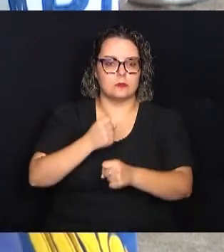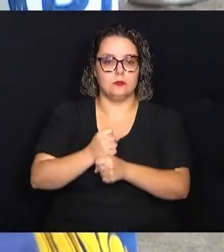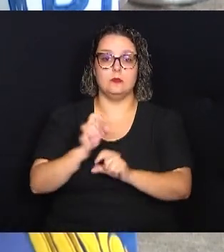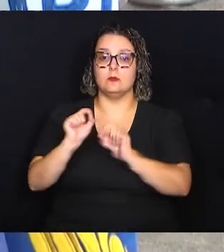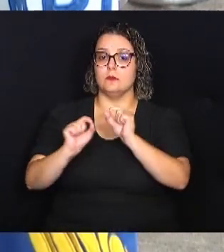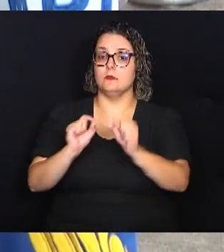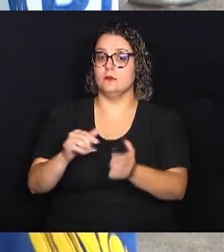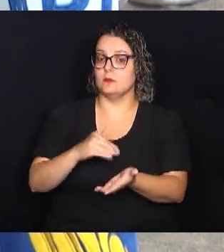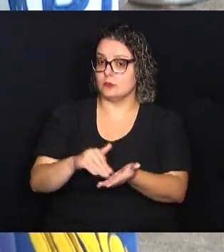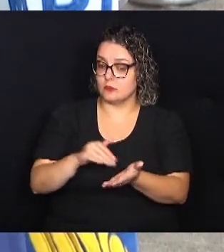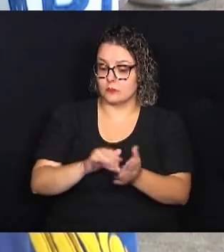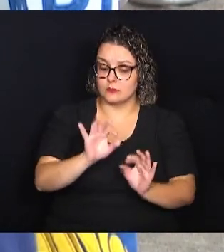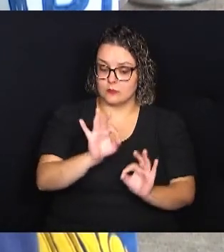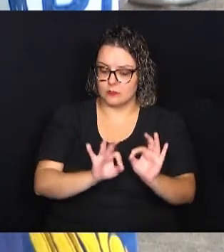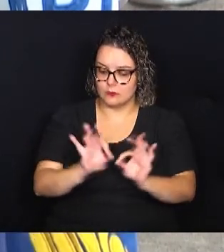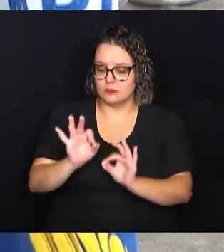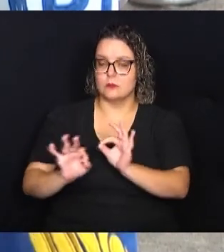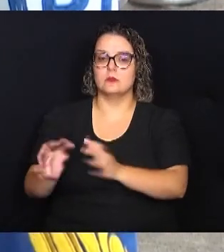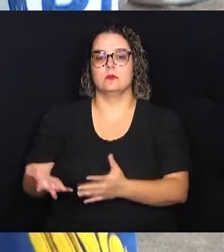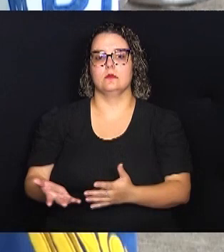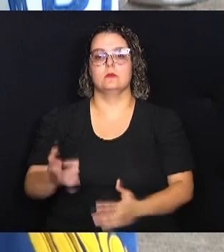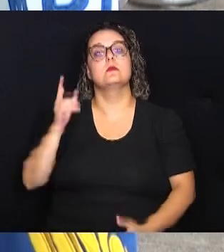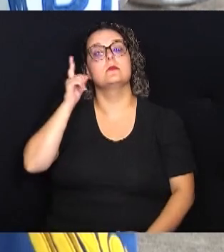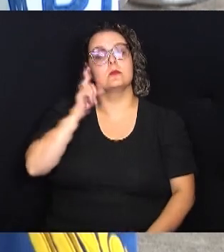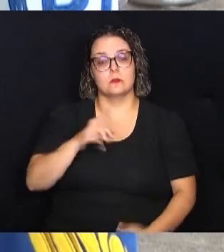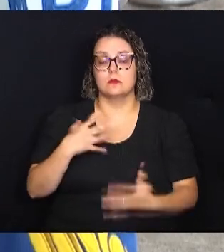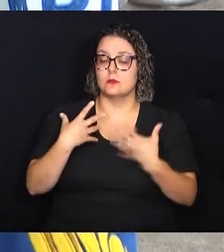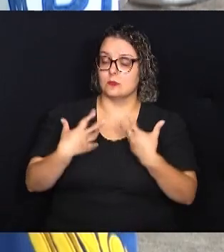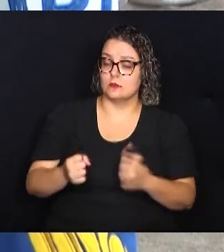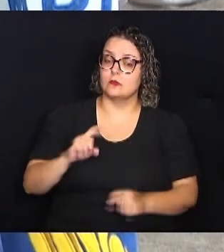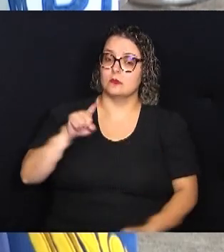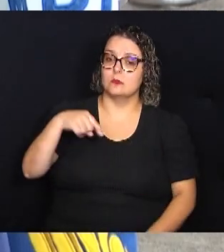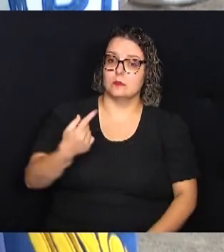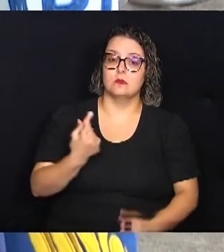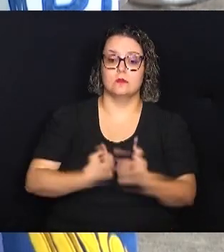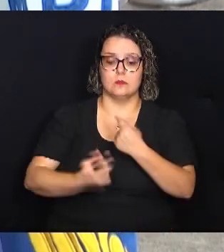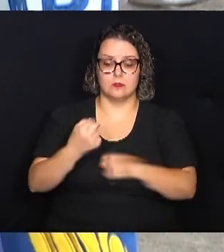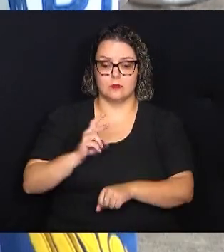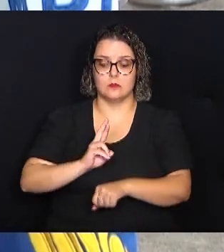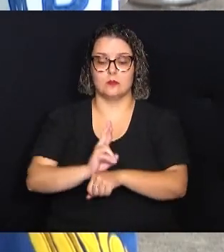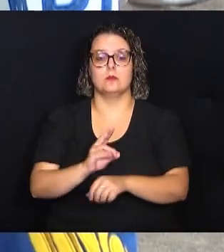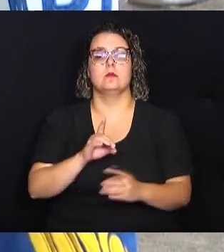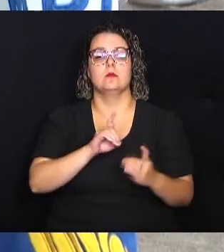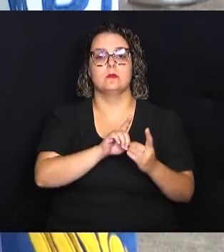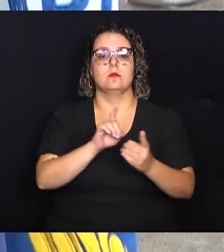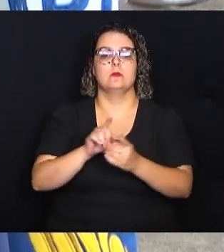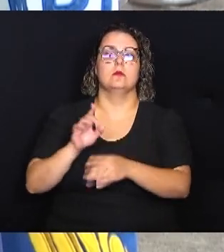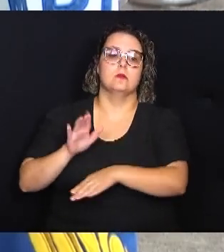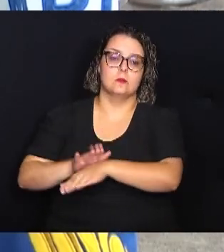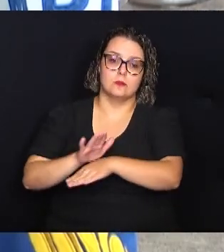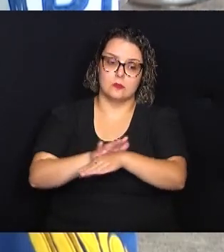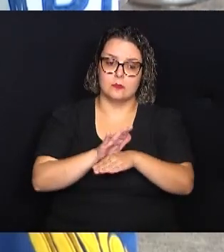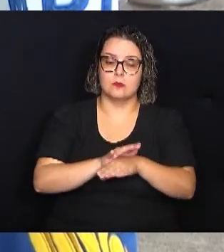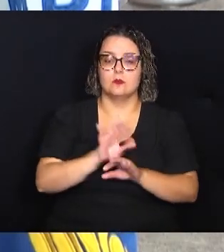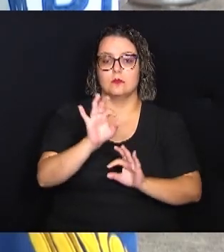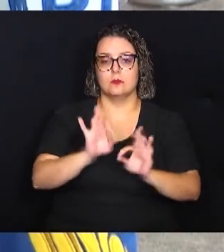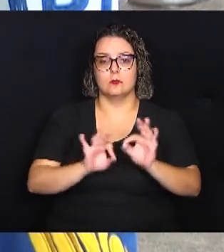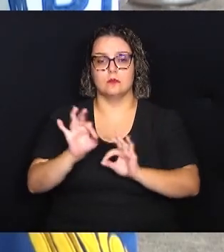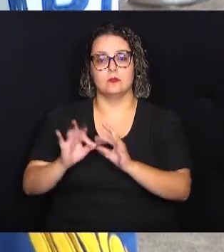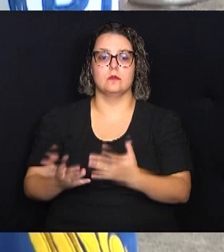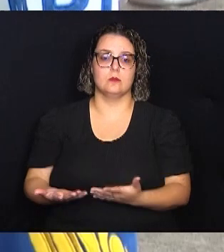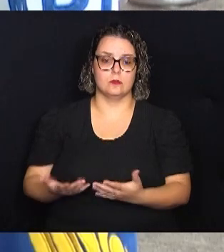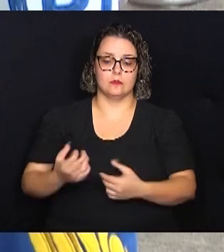está se organizando para conseguir receber os próximos recursos que atendem e ajudam muito no plano anual